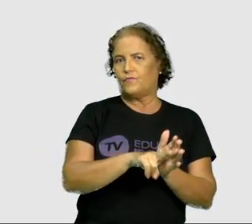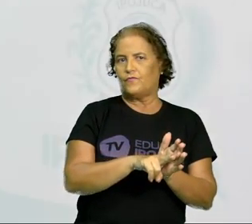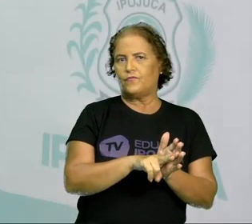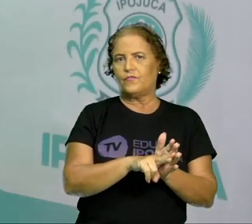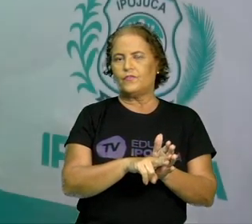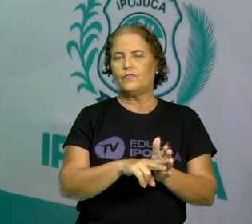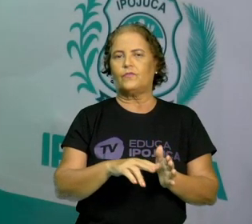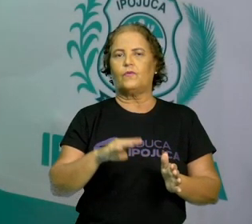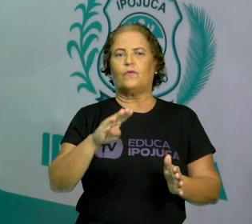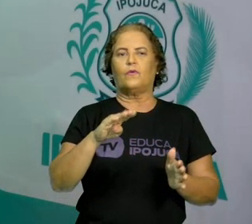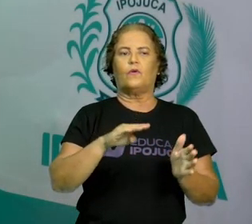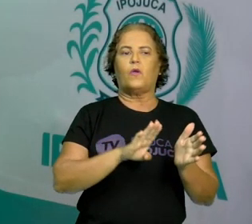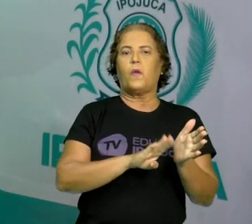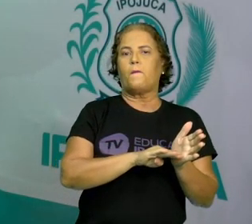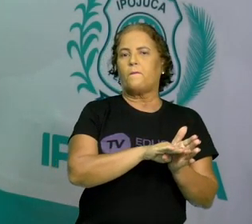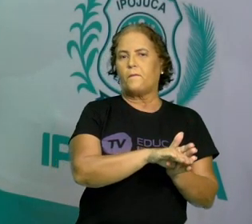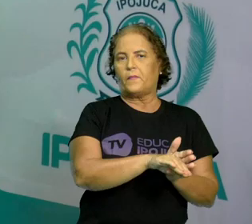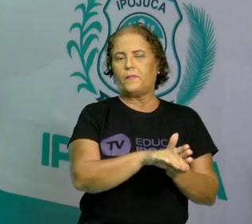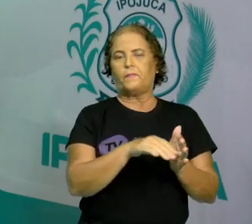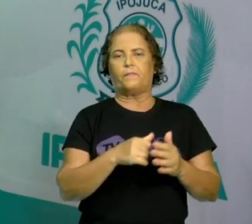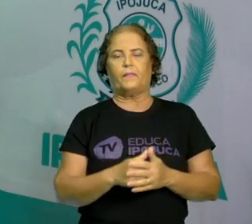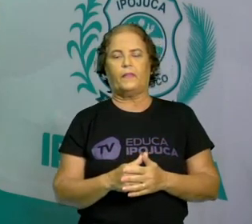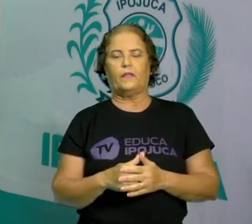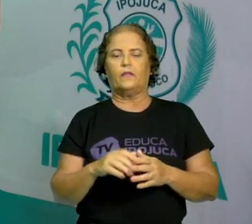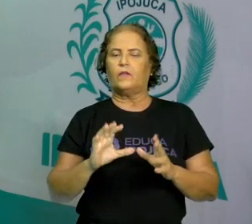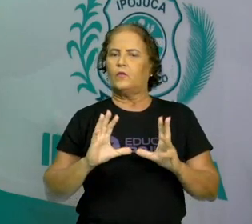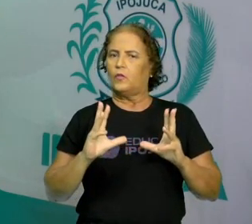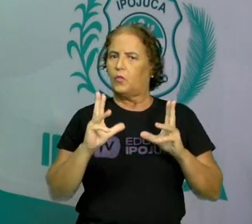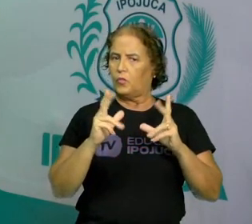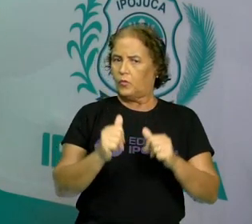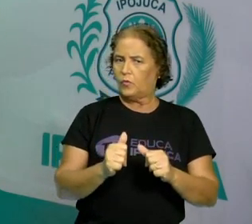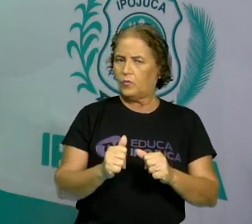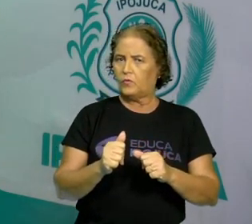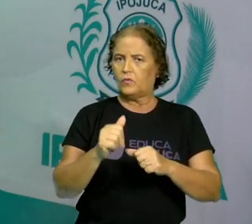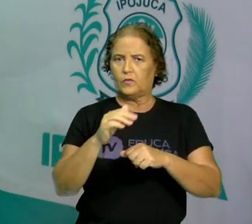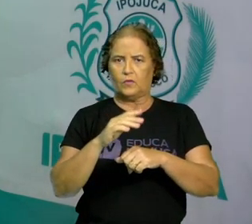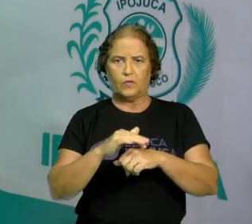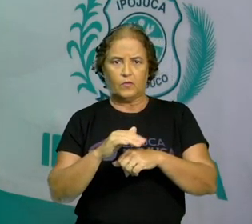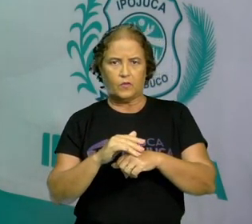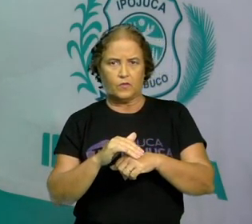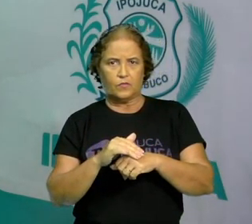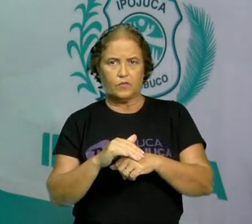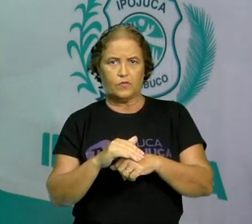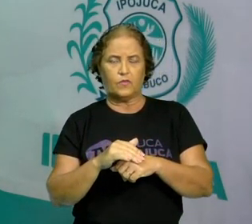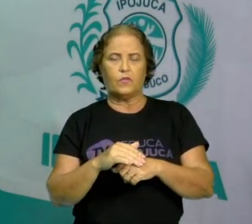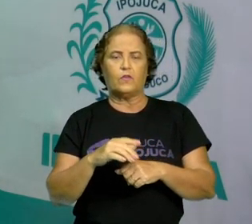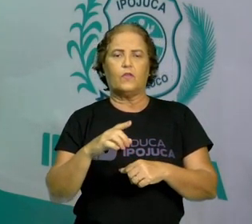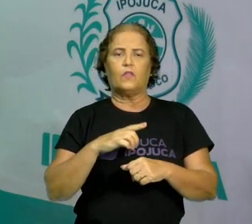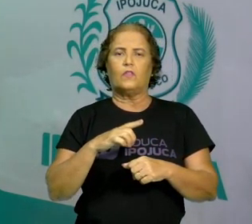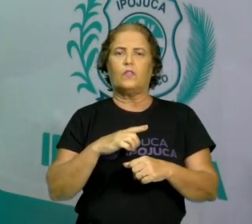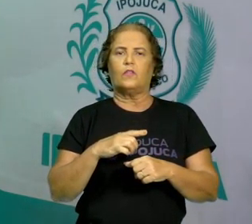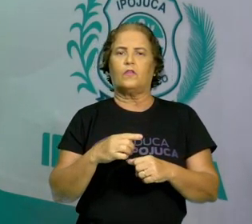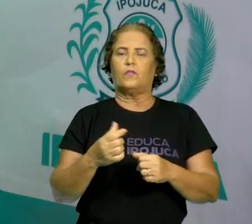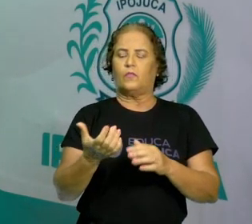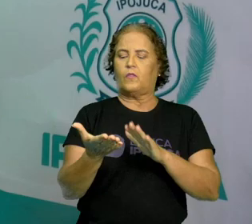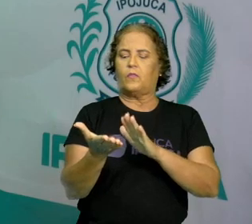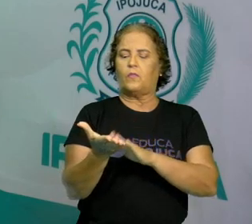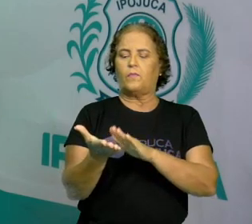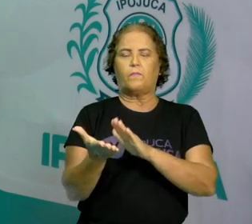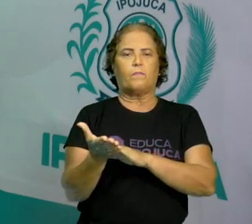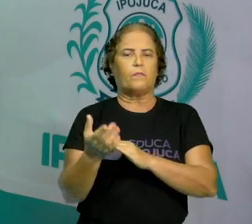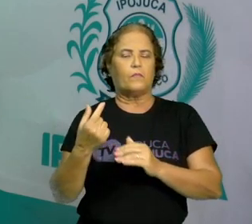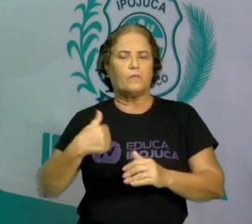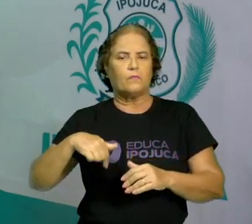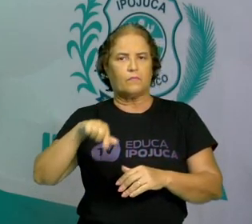bactérias. E esses vermes, fungos, vírus e bactérias vão estar bastante acumulados em nossas mãos.